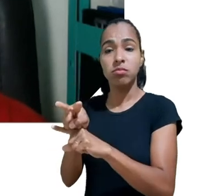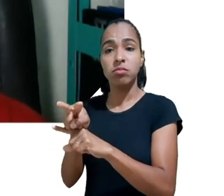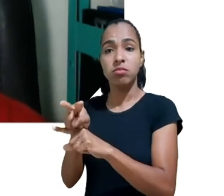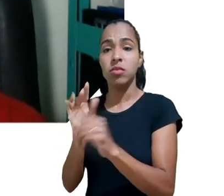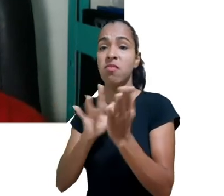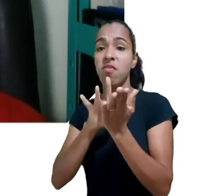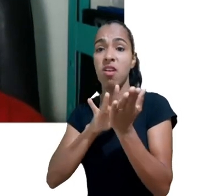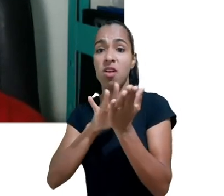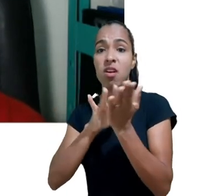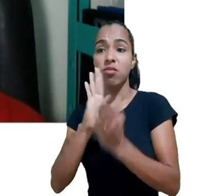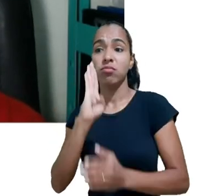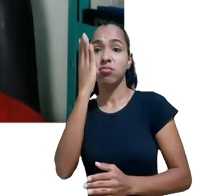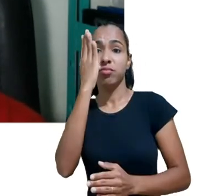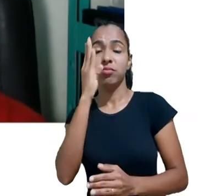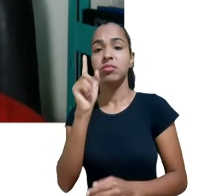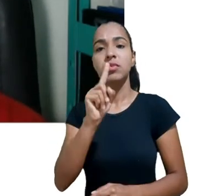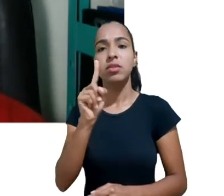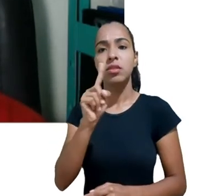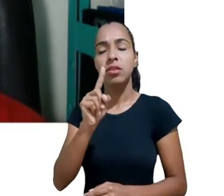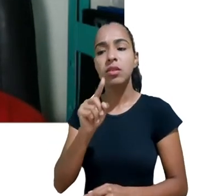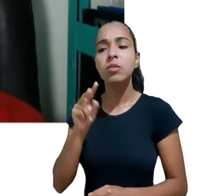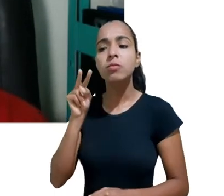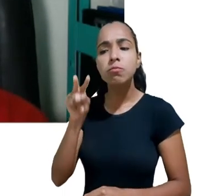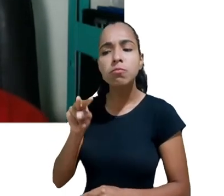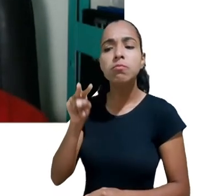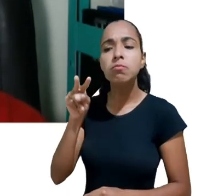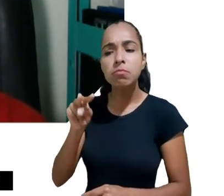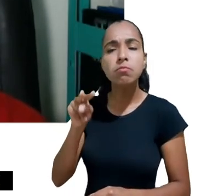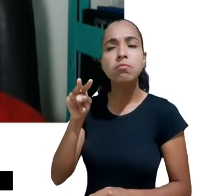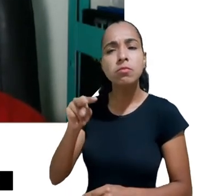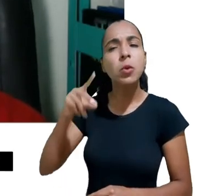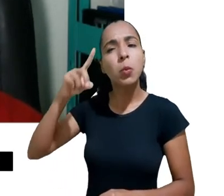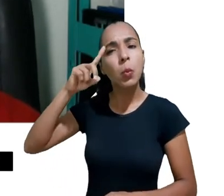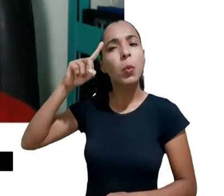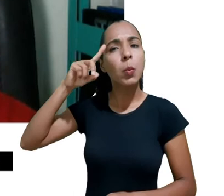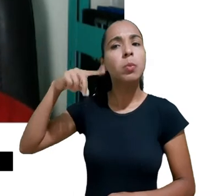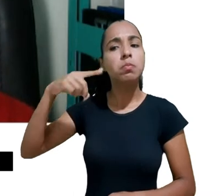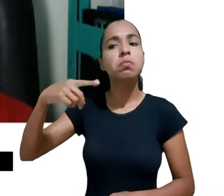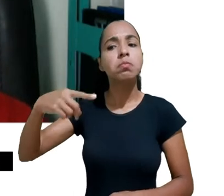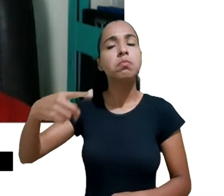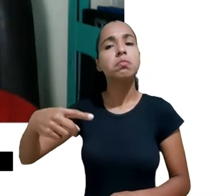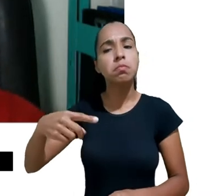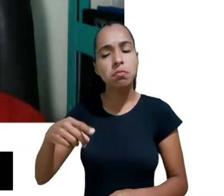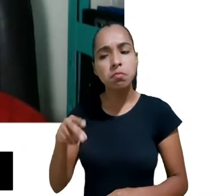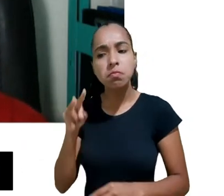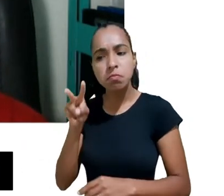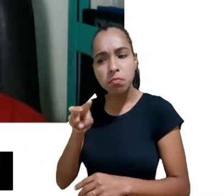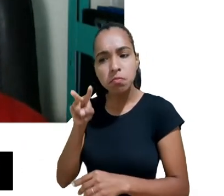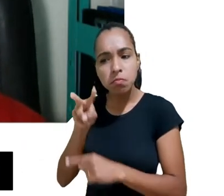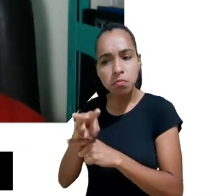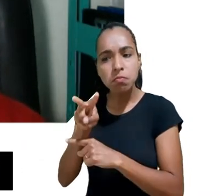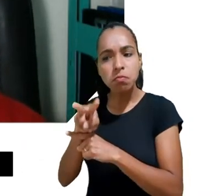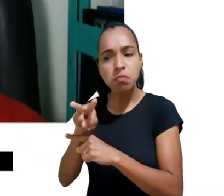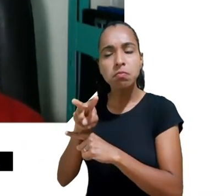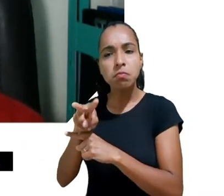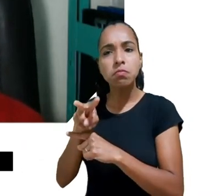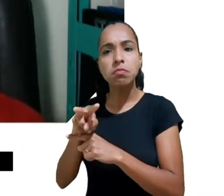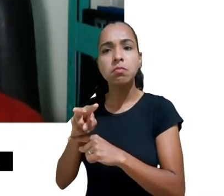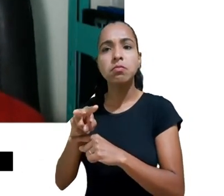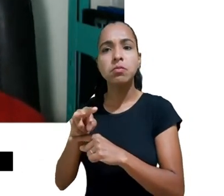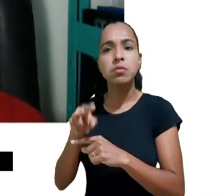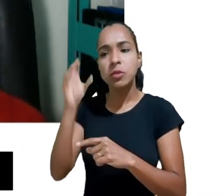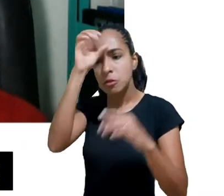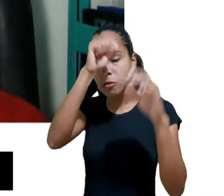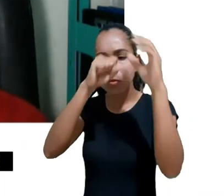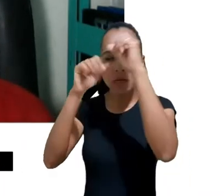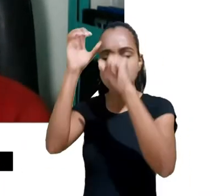acompanhamento envolvimento e um aprendizado conjunto de toda a família com as crianças